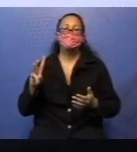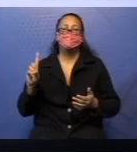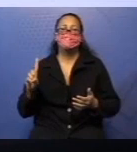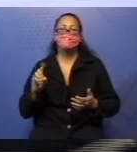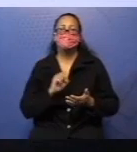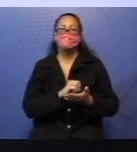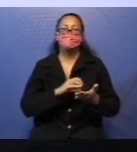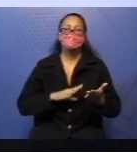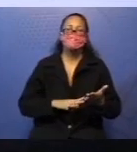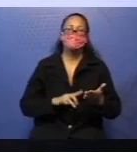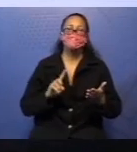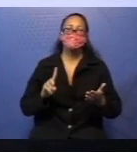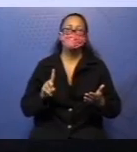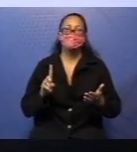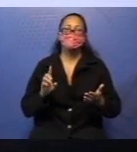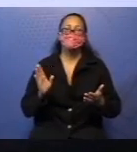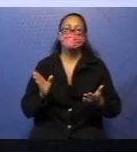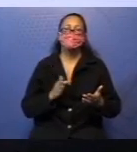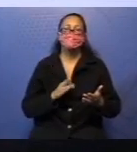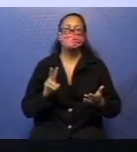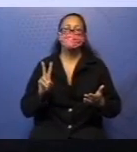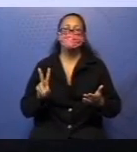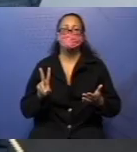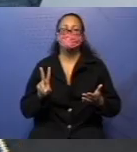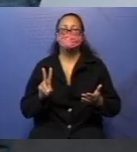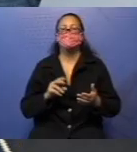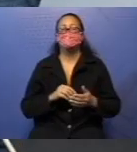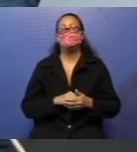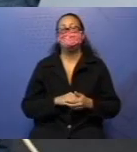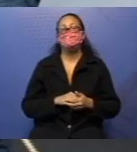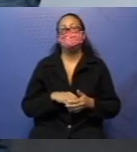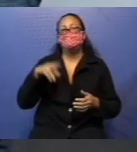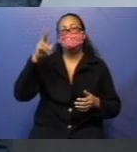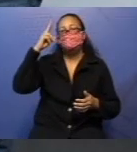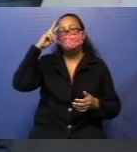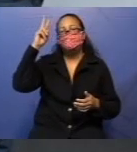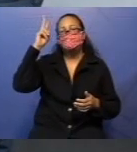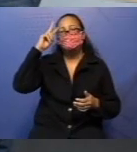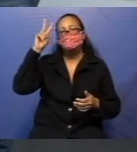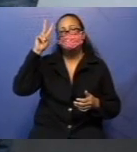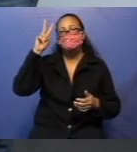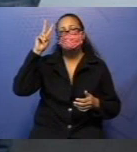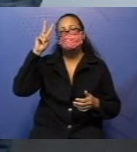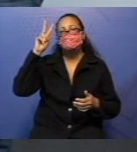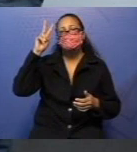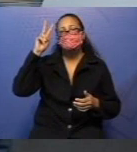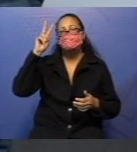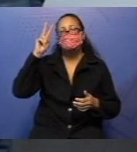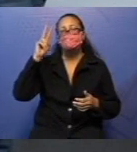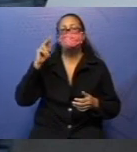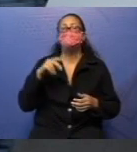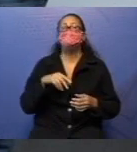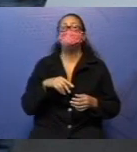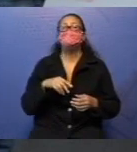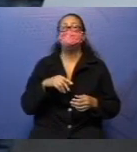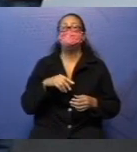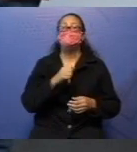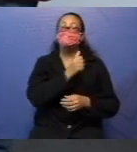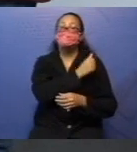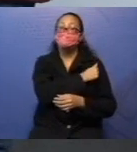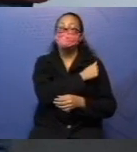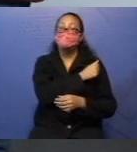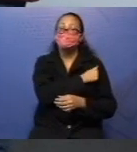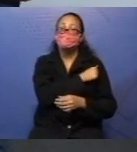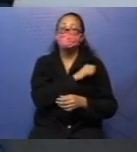1 e 2. Deixa eu dar uma outra retomada, que deve acontecer com os meus alunos, deve estar acontecendo